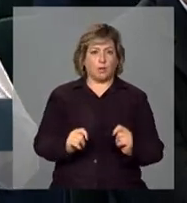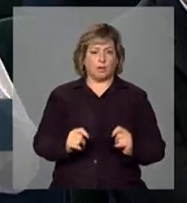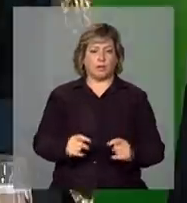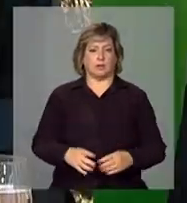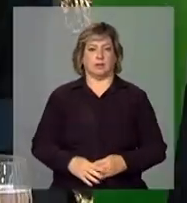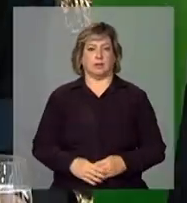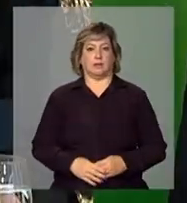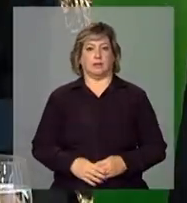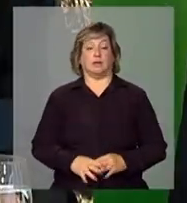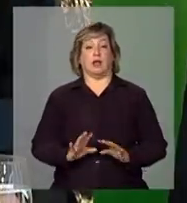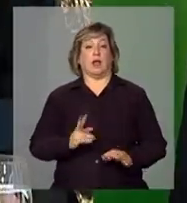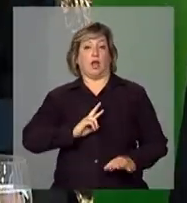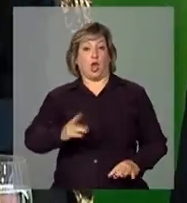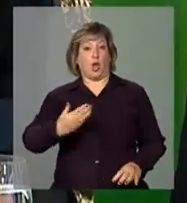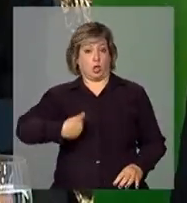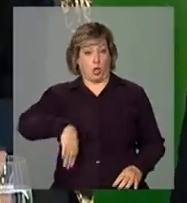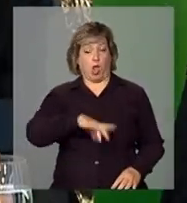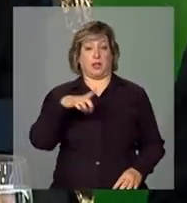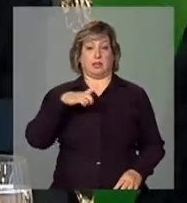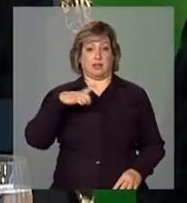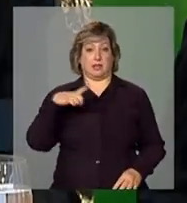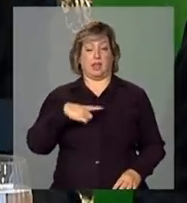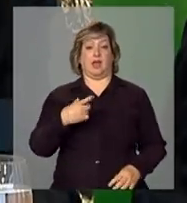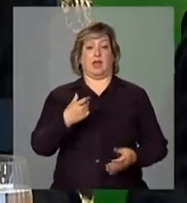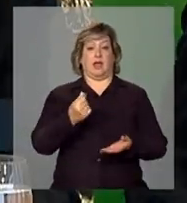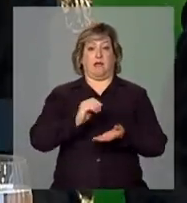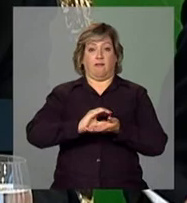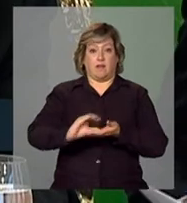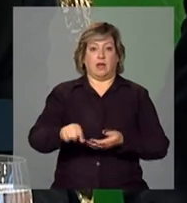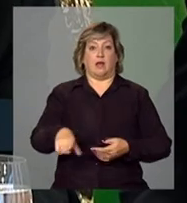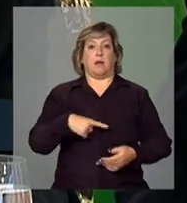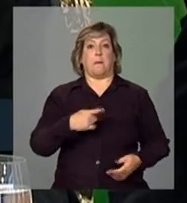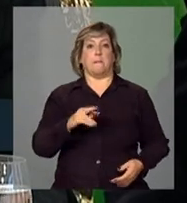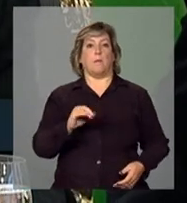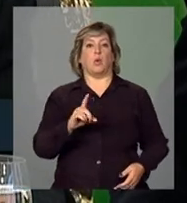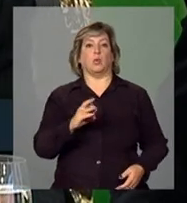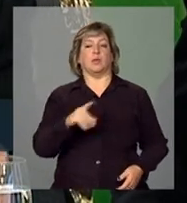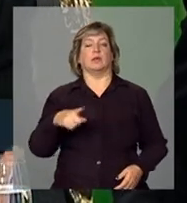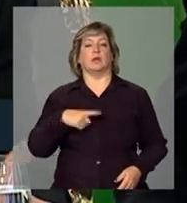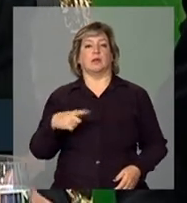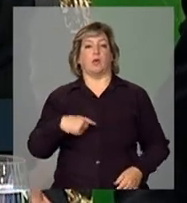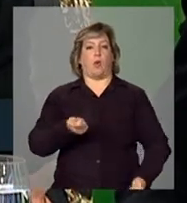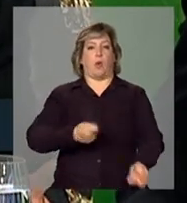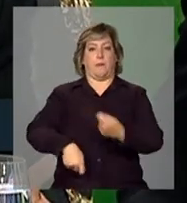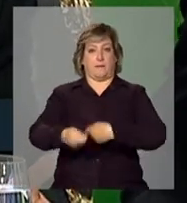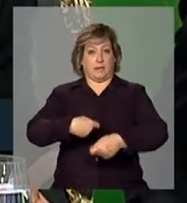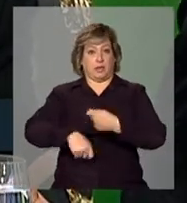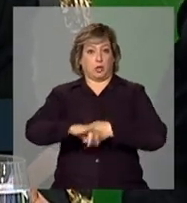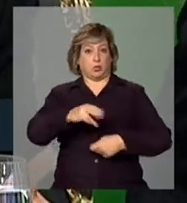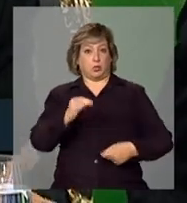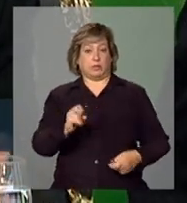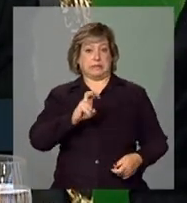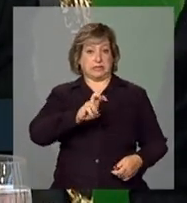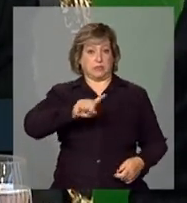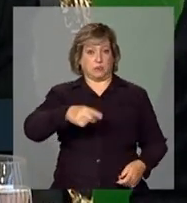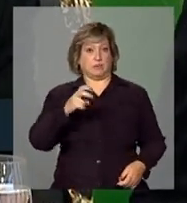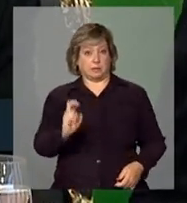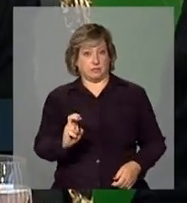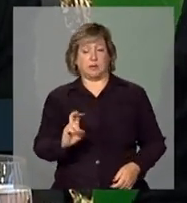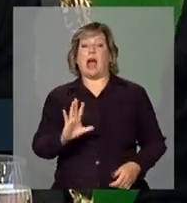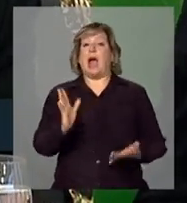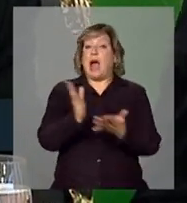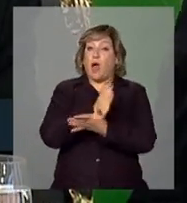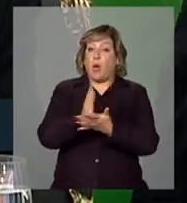Nós temos investimentos da produção e da comercialização a juros de 5,5%, com alguns